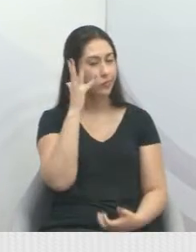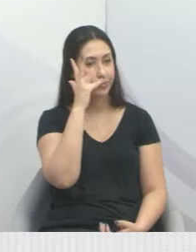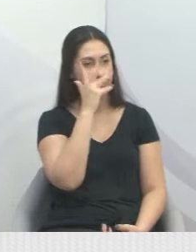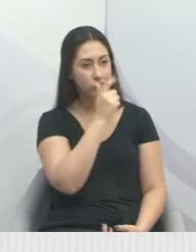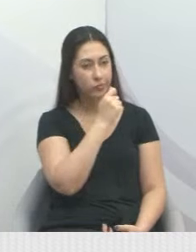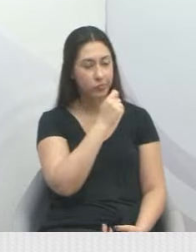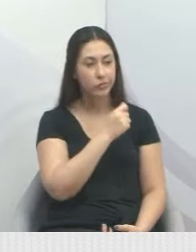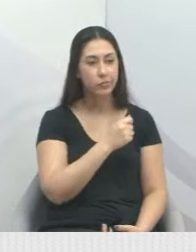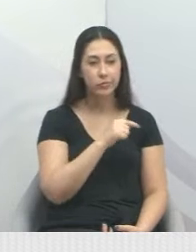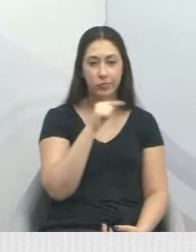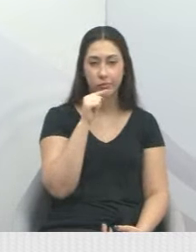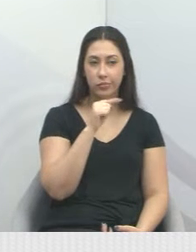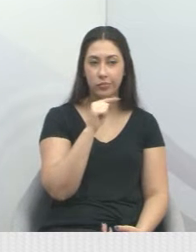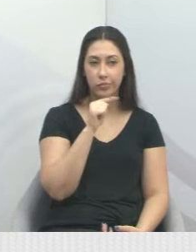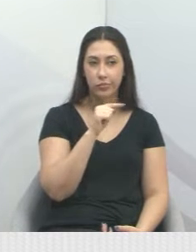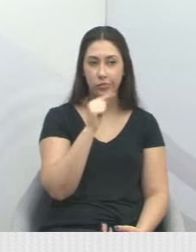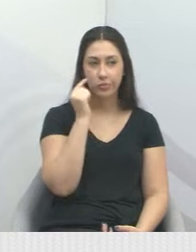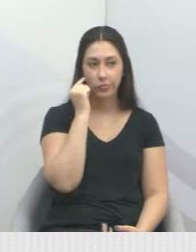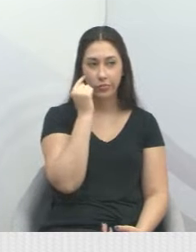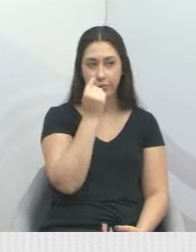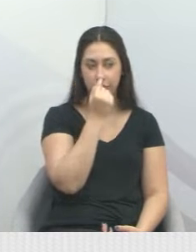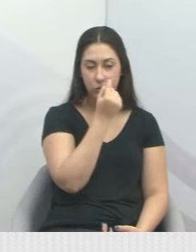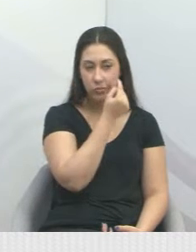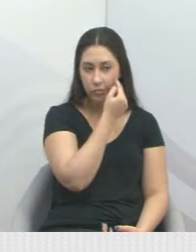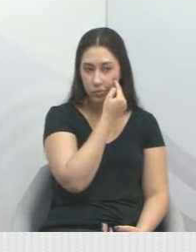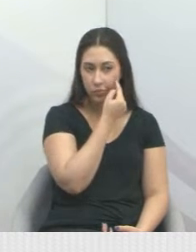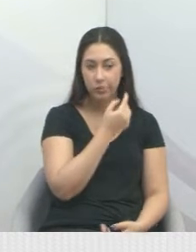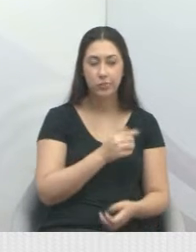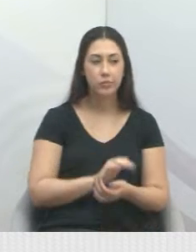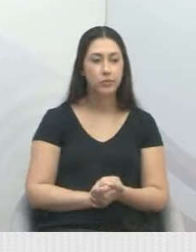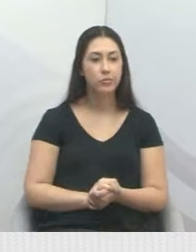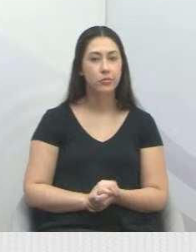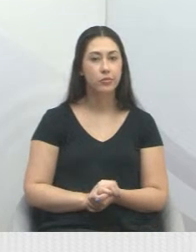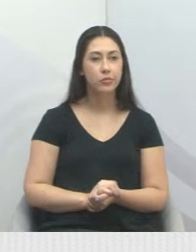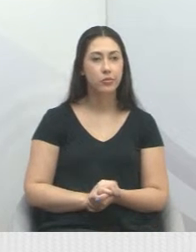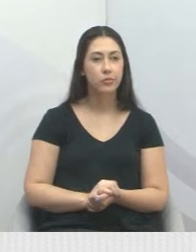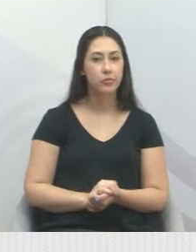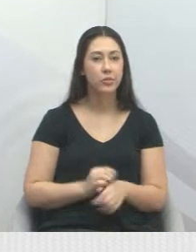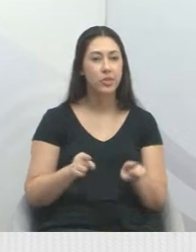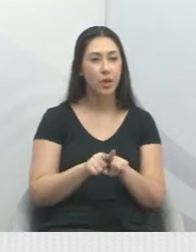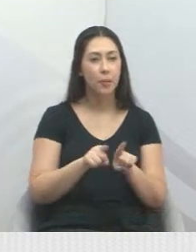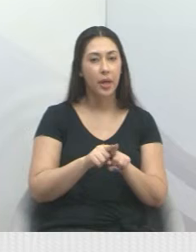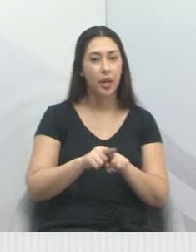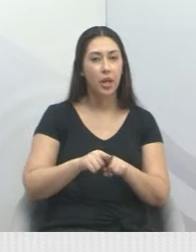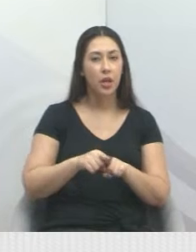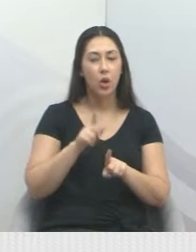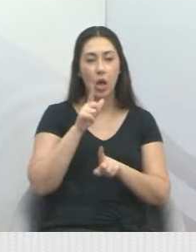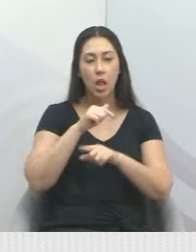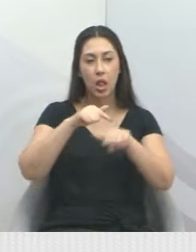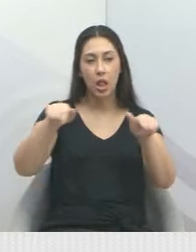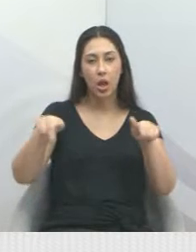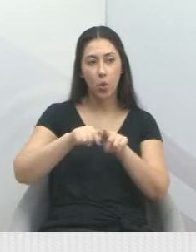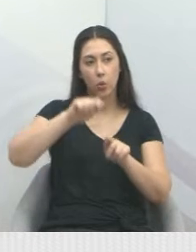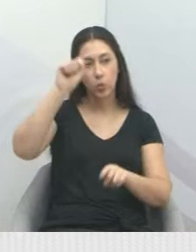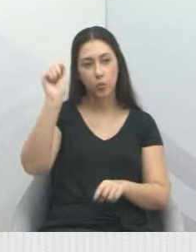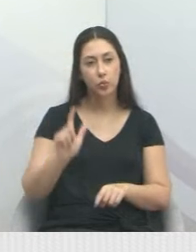avenida lá para o povo do Parque Minha Lua, Lagoa Azul, Jardim Conquista e todo o que passa ali.